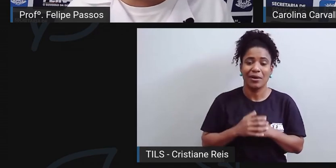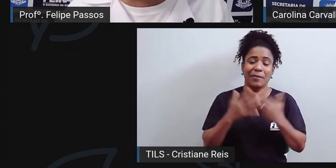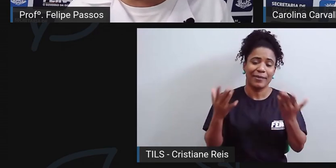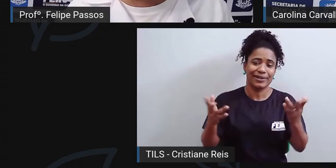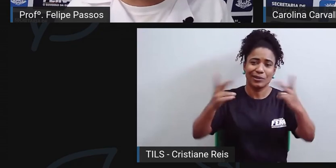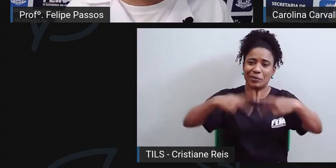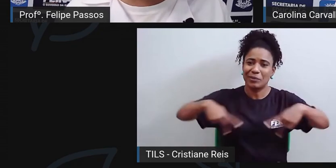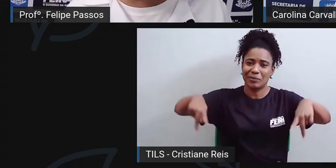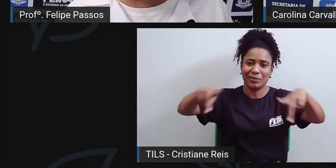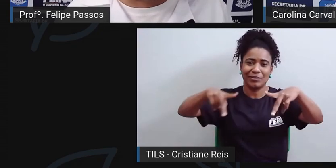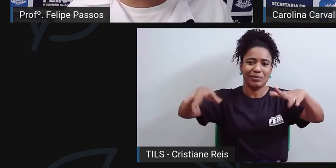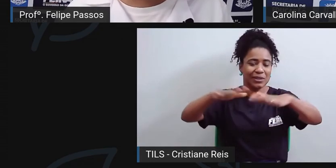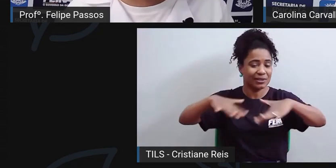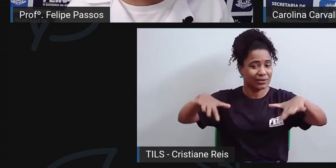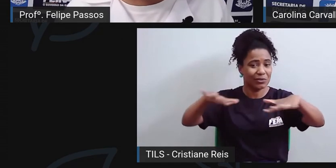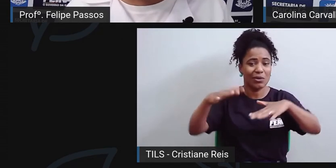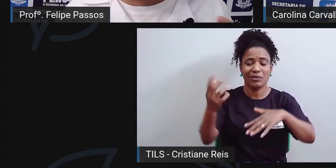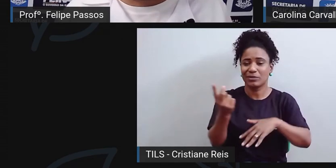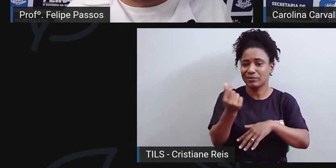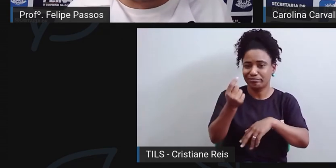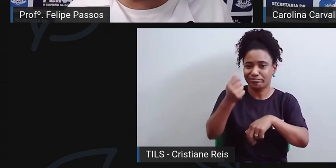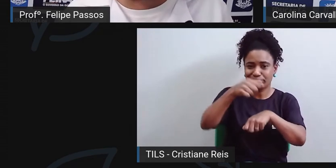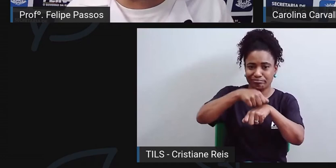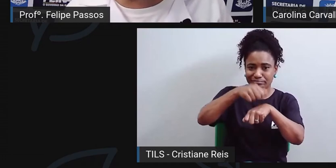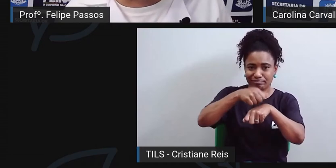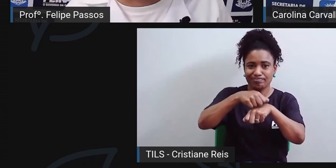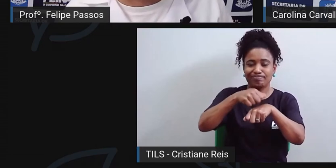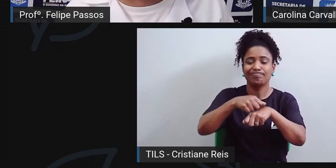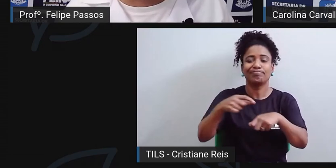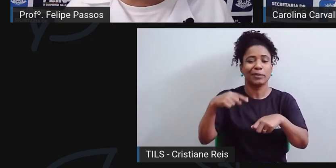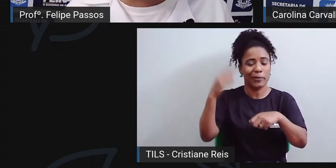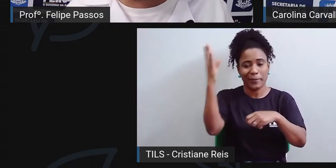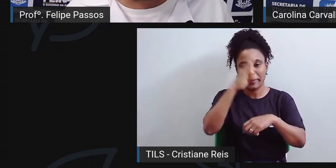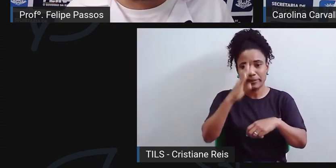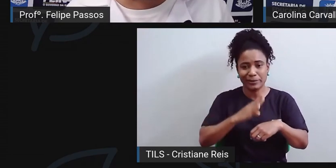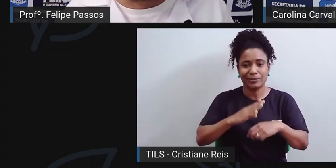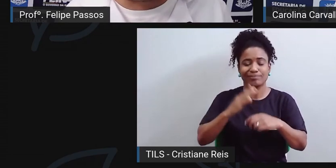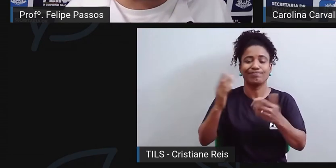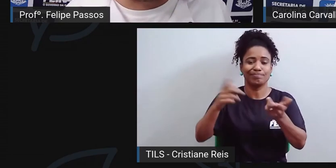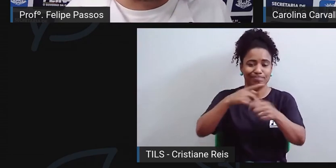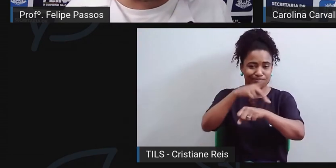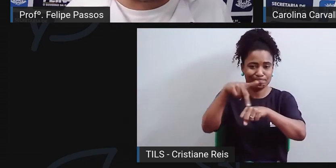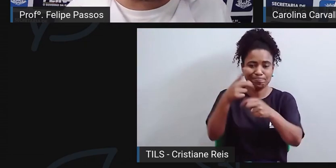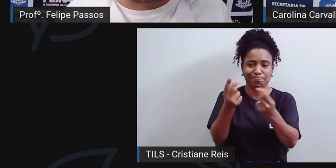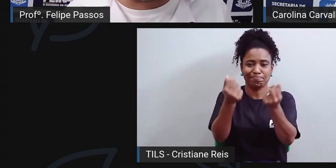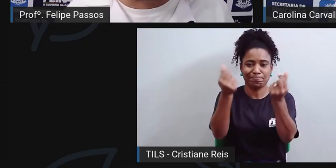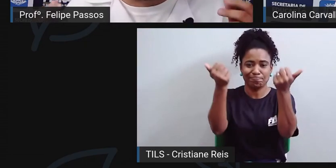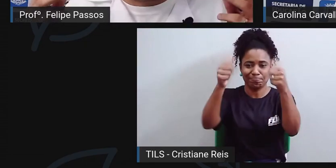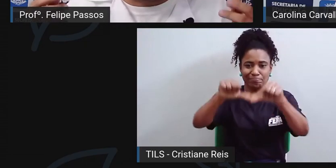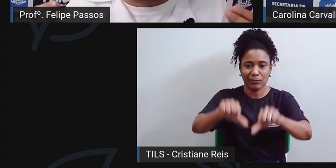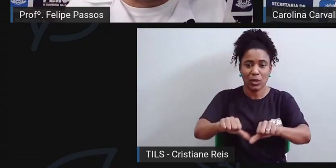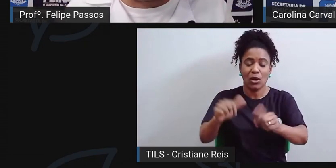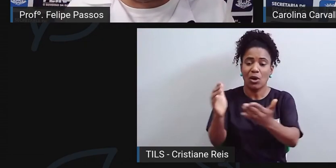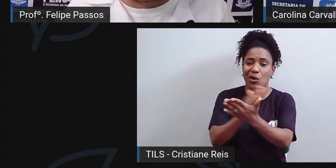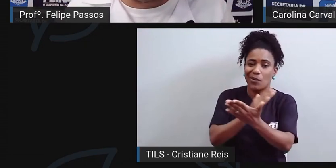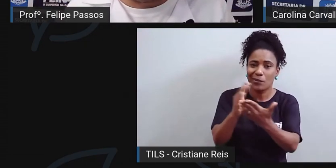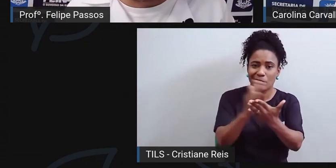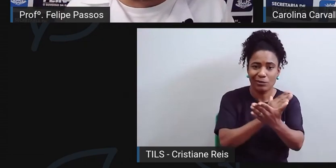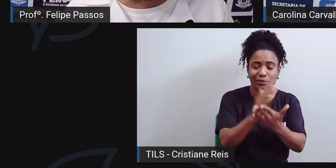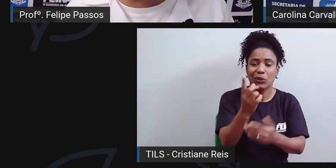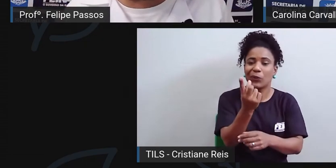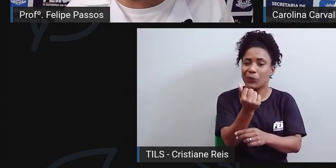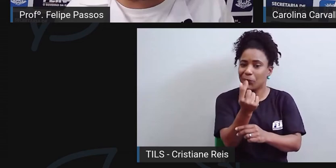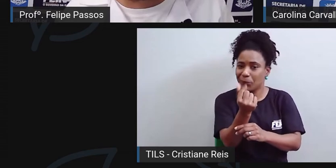é complicada. gente está passando por uma crise econômica, a gente sabe que a realidade financeira, quando se trata de dinheiro,